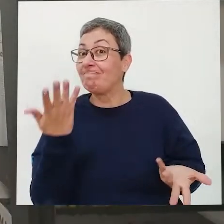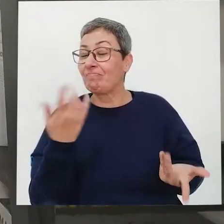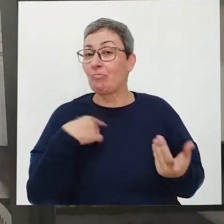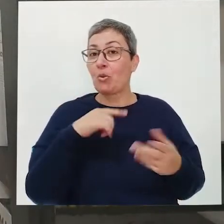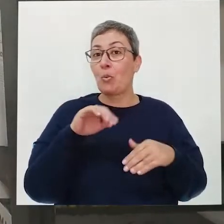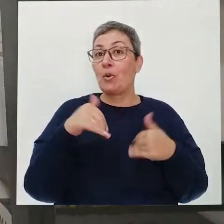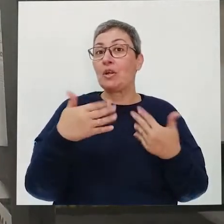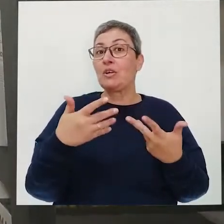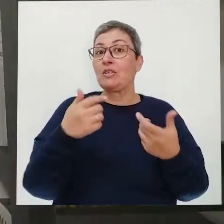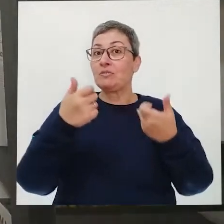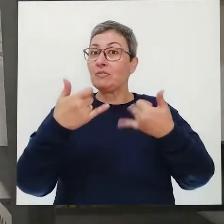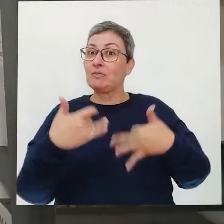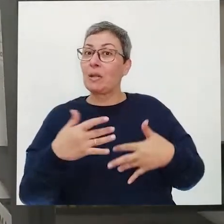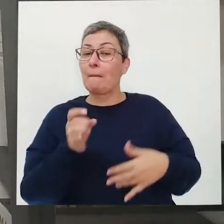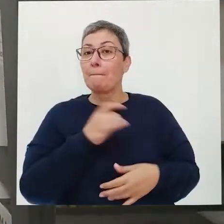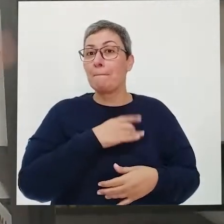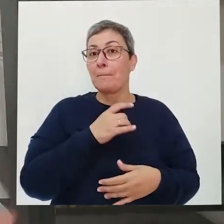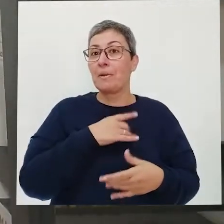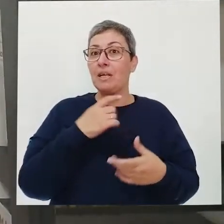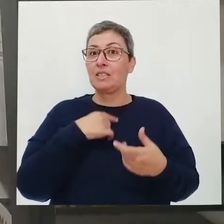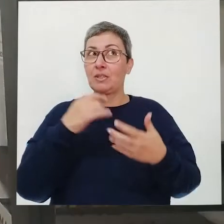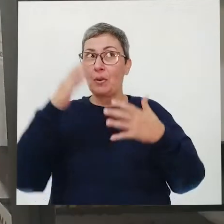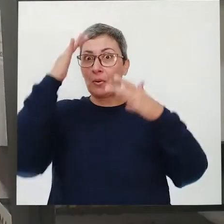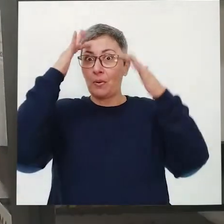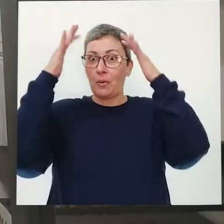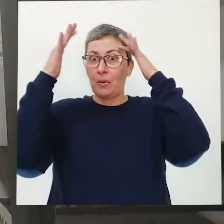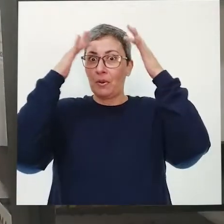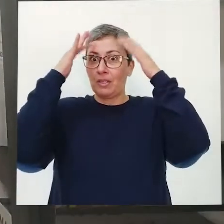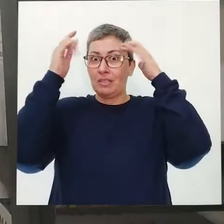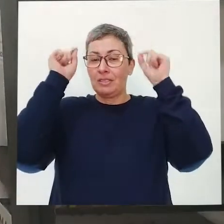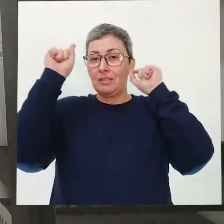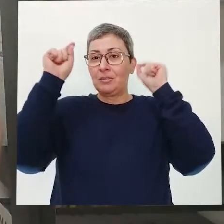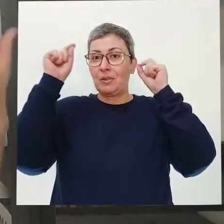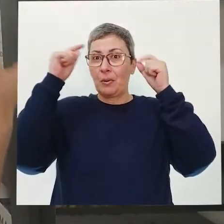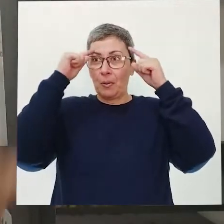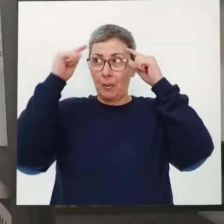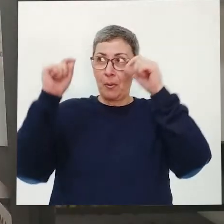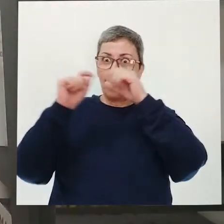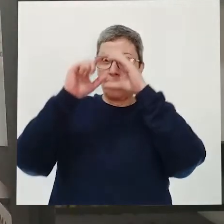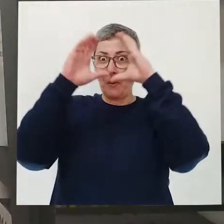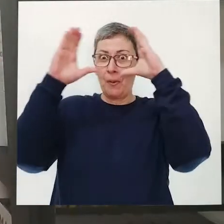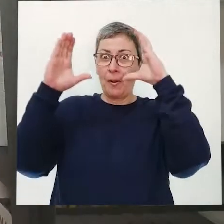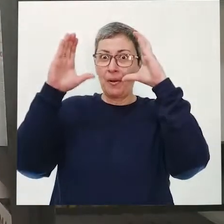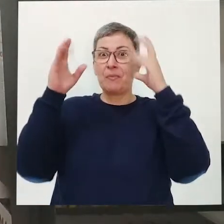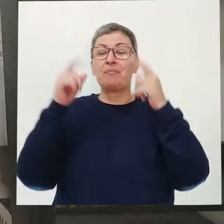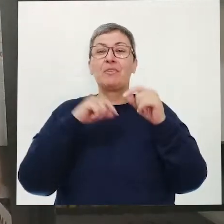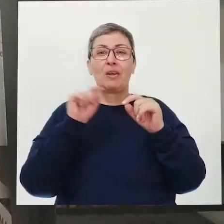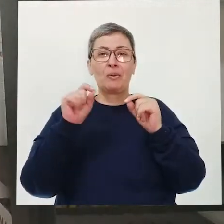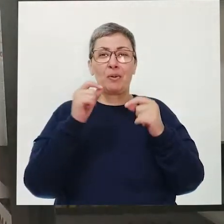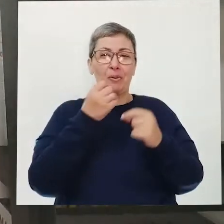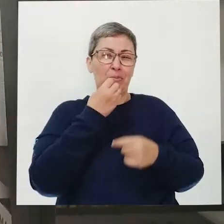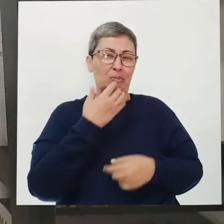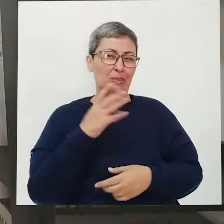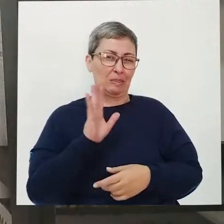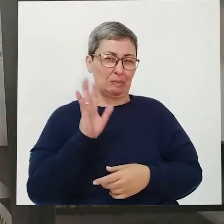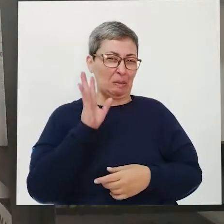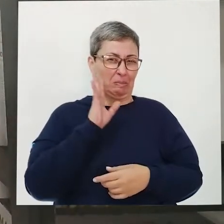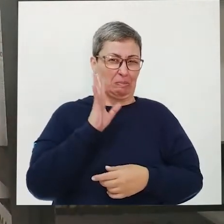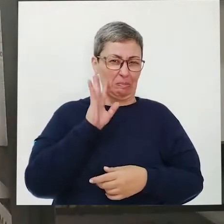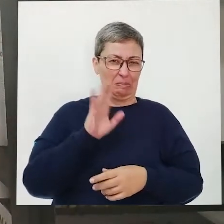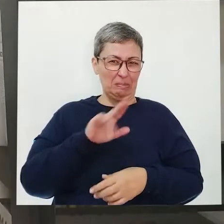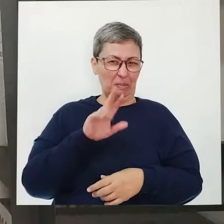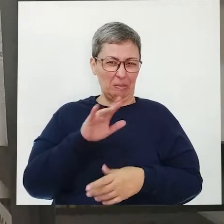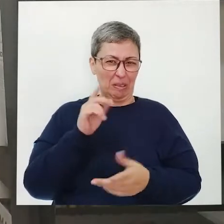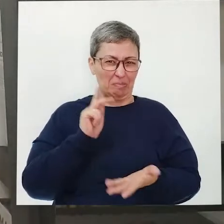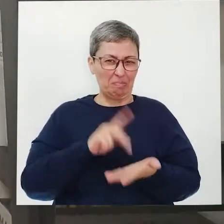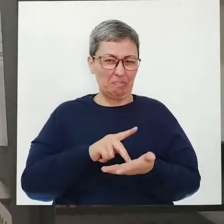Quando a gente fala em medo, as imagens que pensamos e as imagens que vêm na nossa cabeça não são as mais legais,